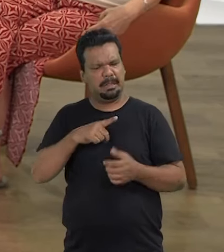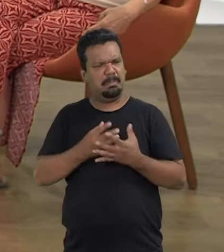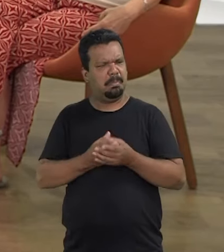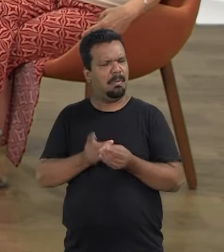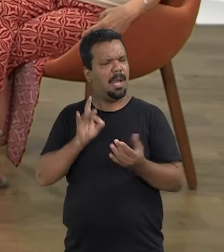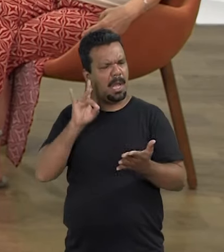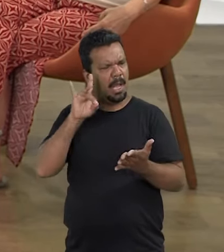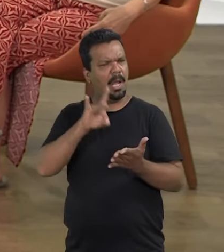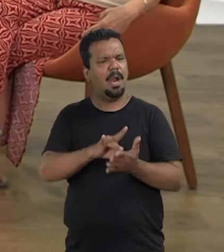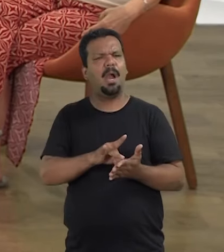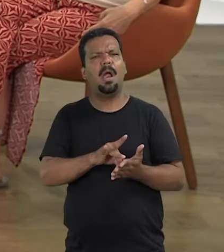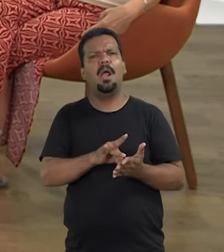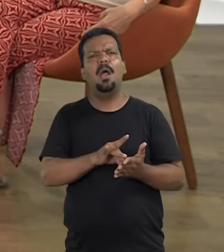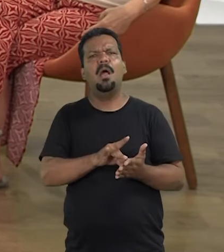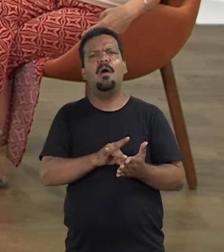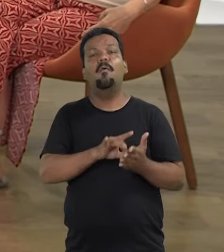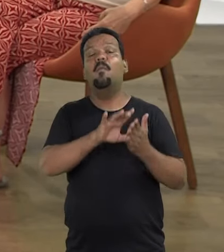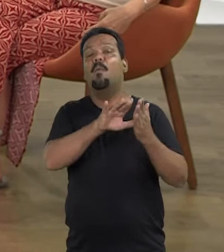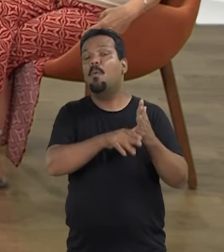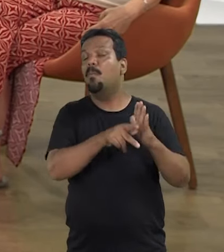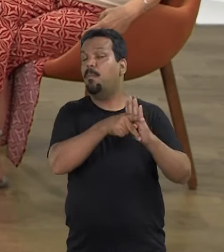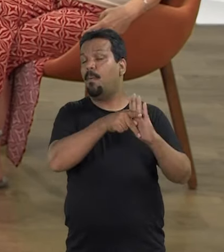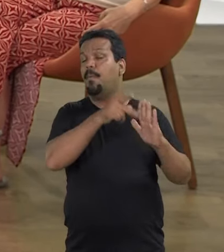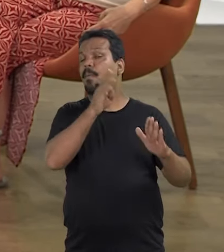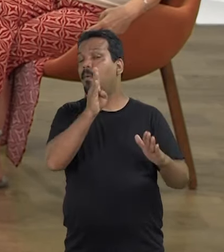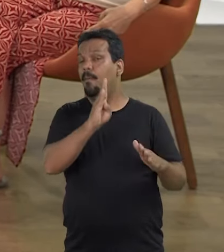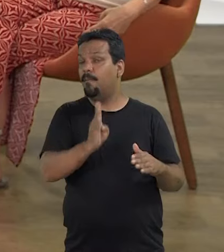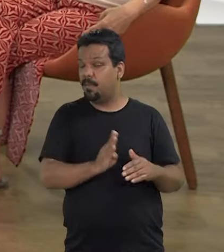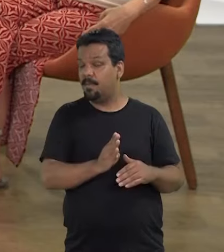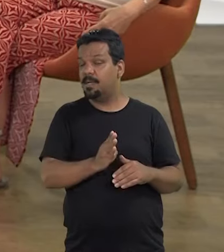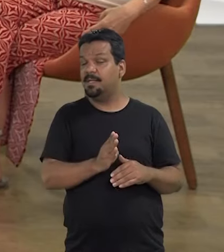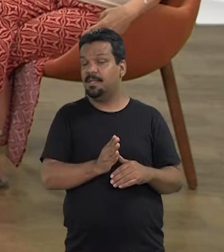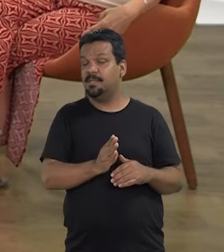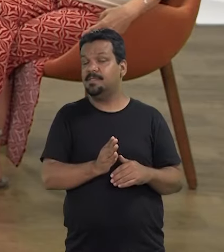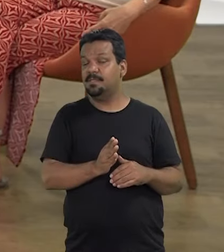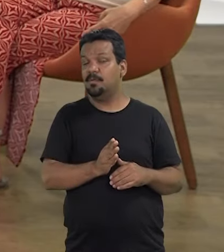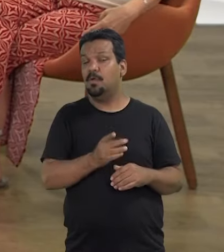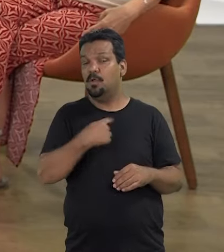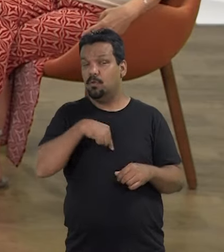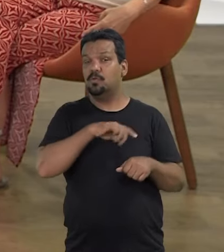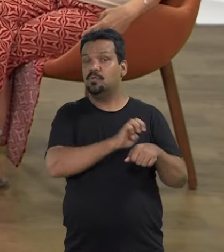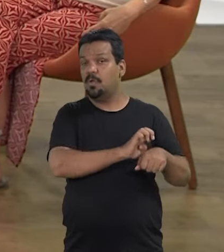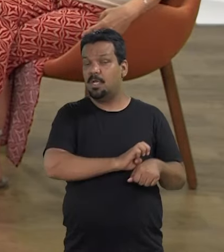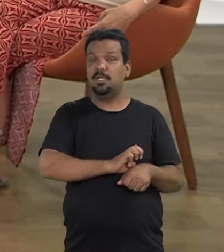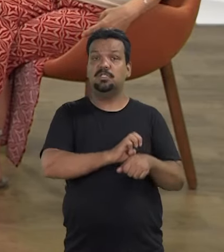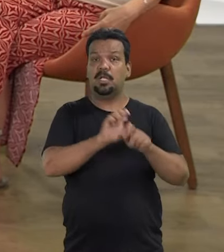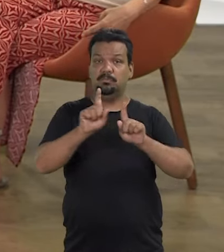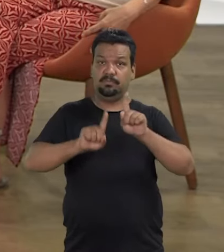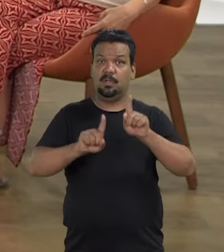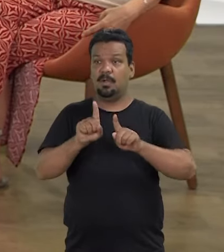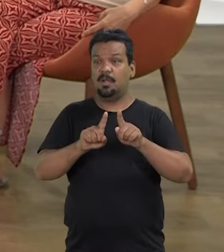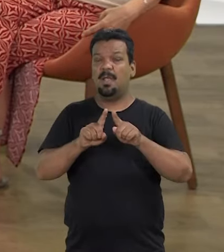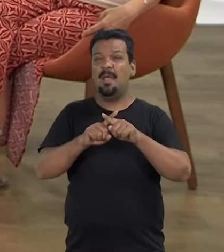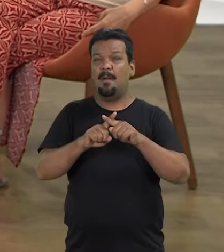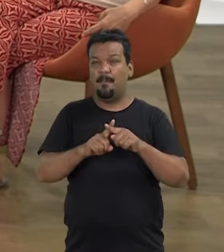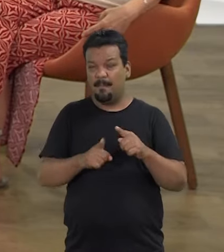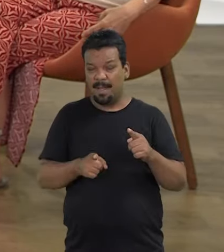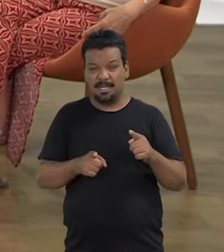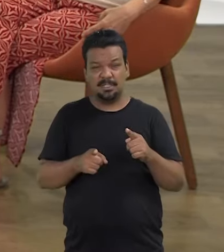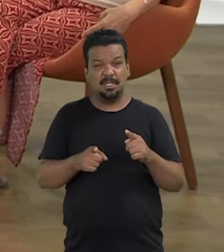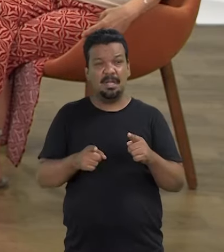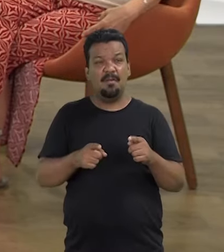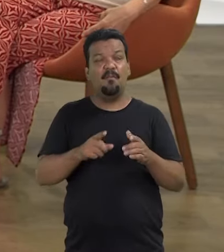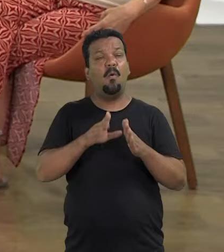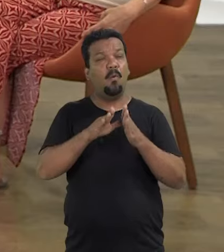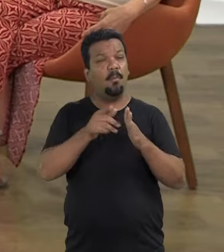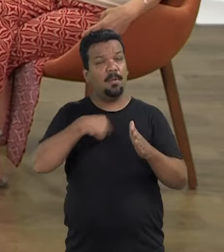ela tinha maior dignidade. Foi um golpe ao Brasil, foi um golpe no nosso Estado Democrático, mas foi um golpe